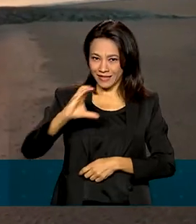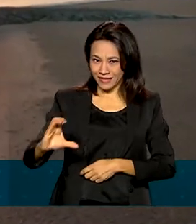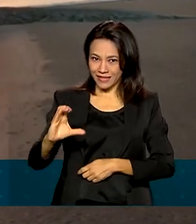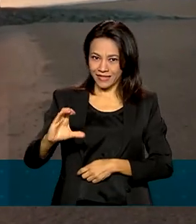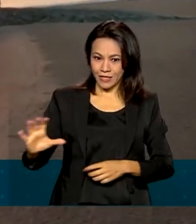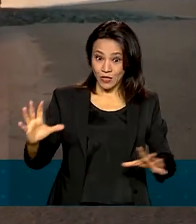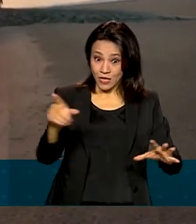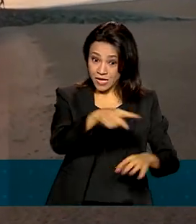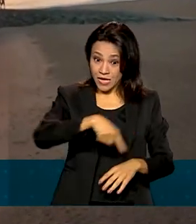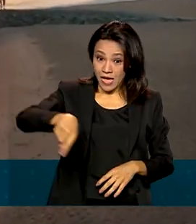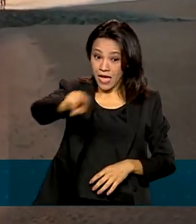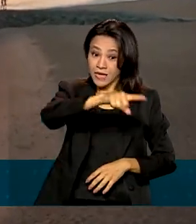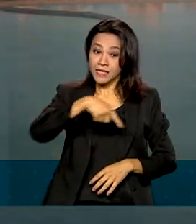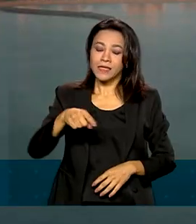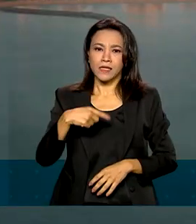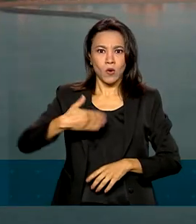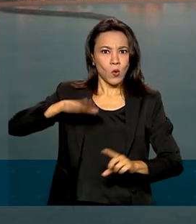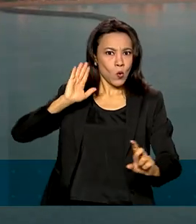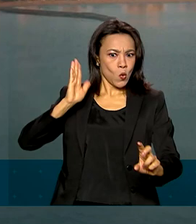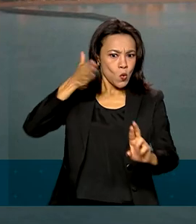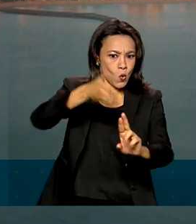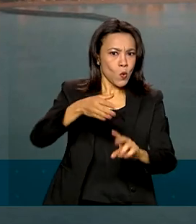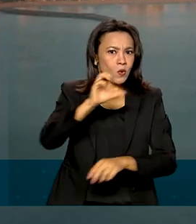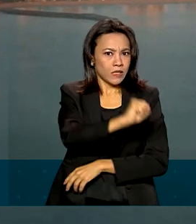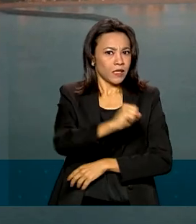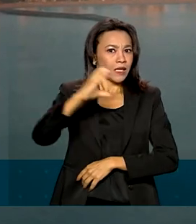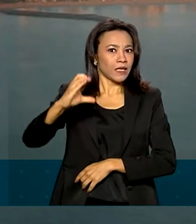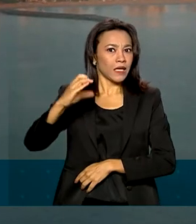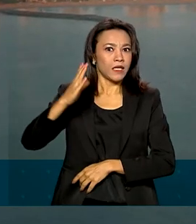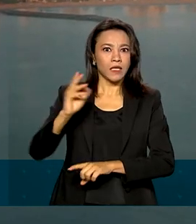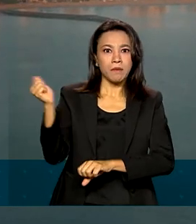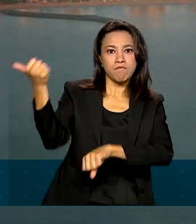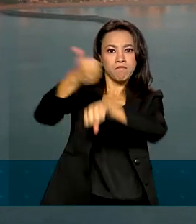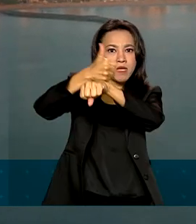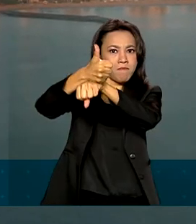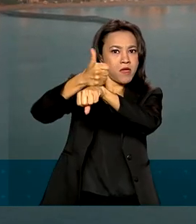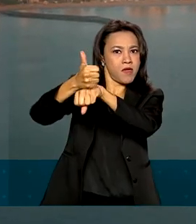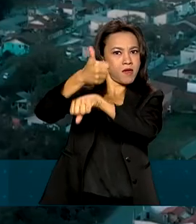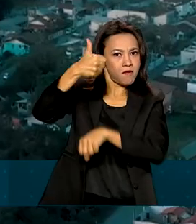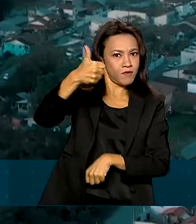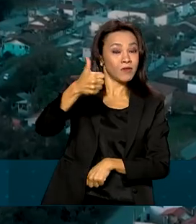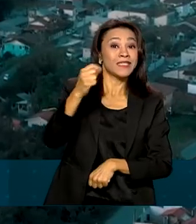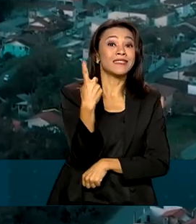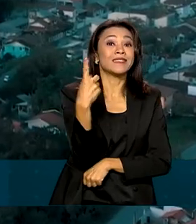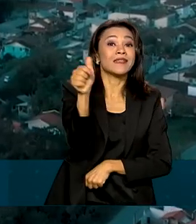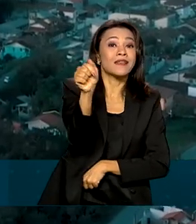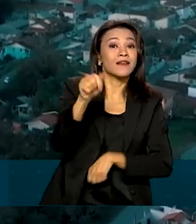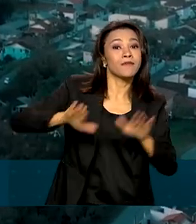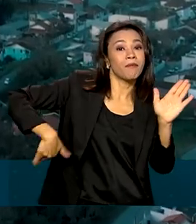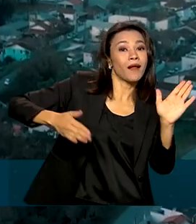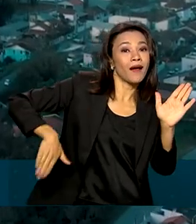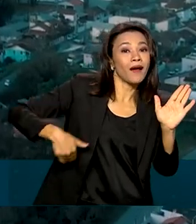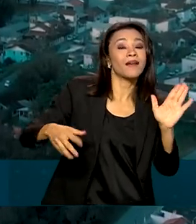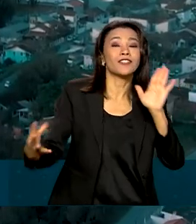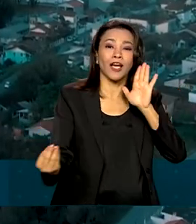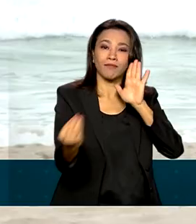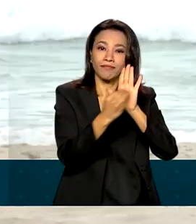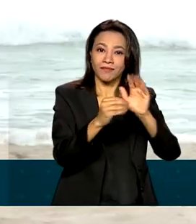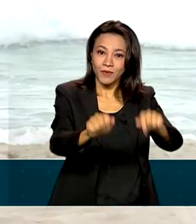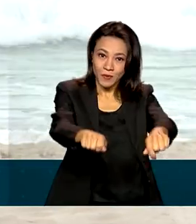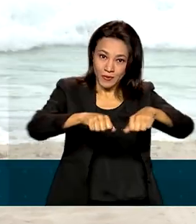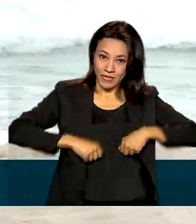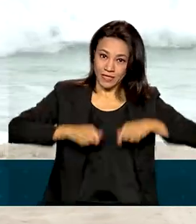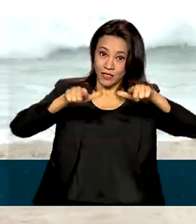No ranking nacional, o estado catarinense aparece em primeiro lugar, com 17 praias e marinas certificadas.